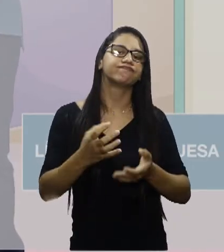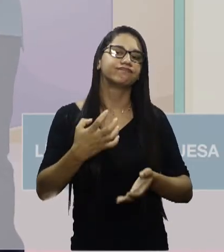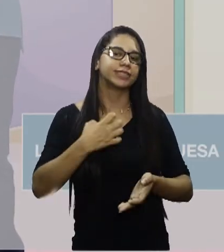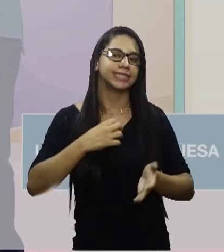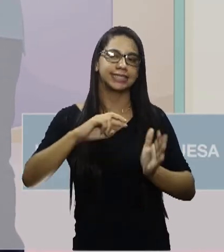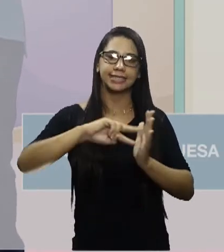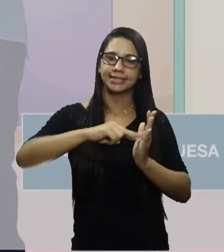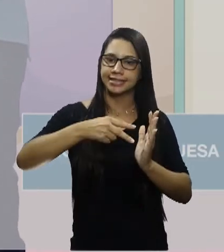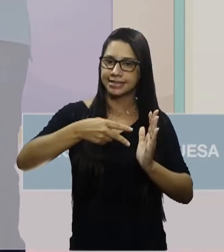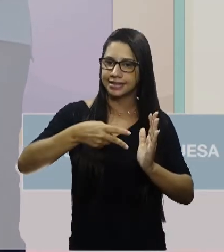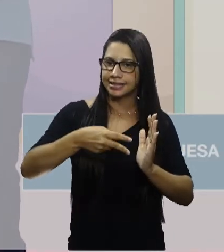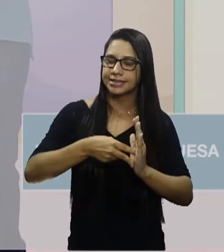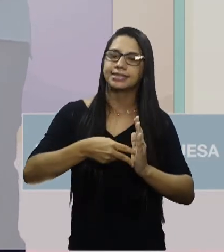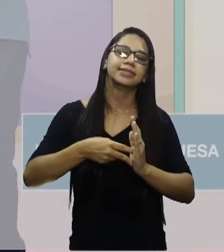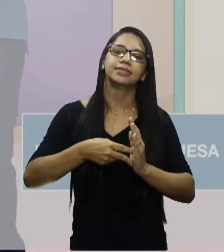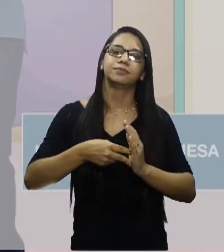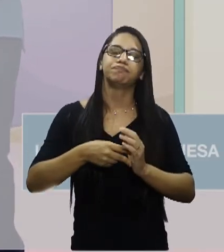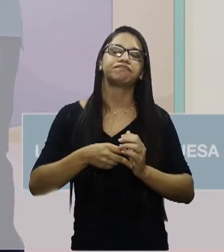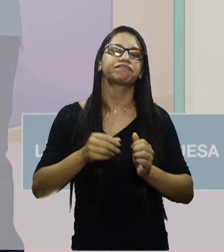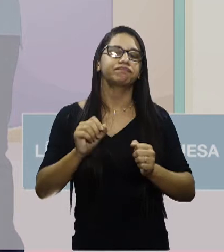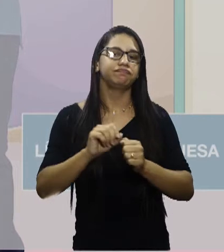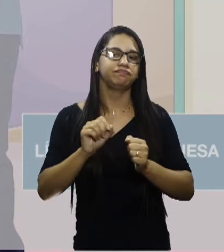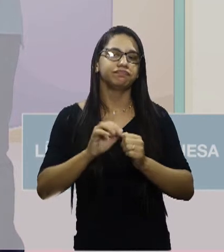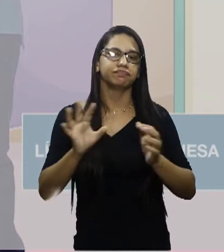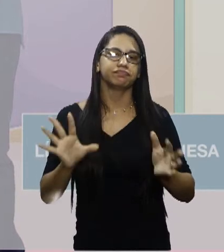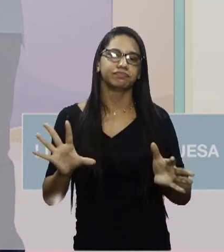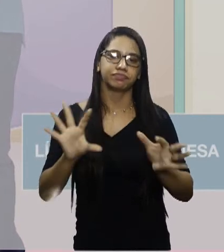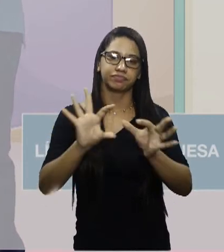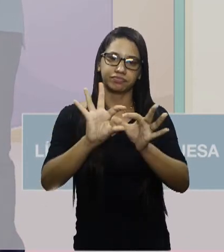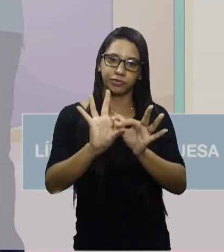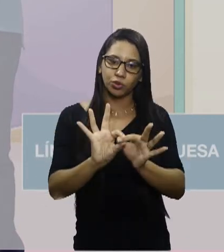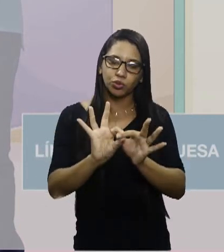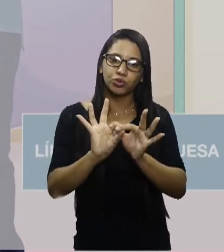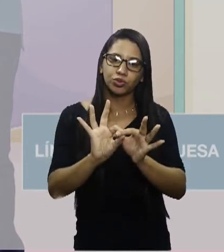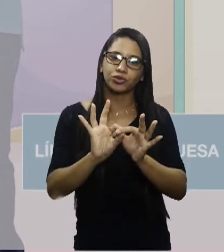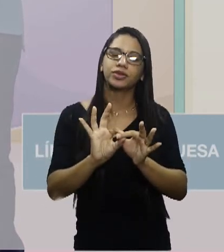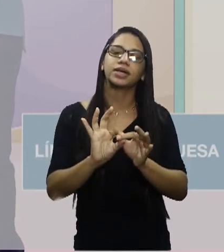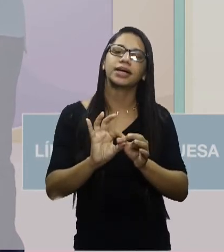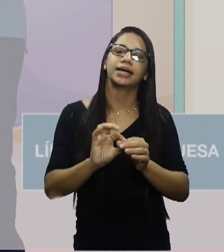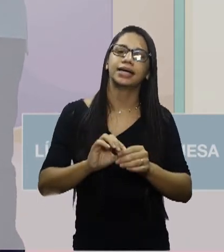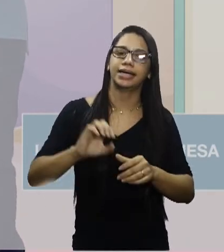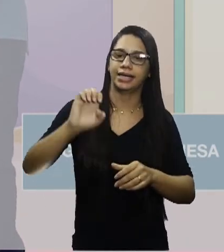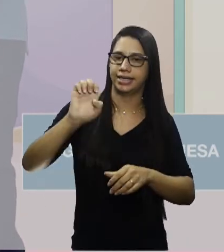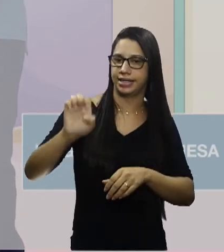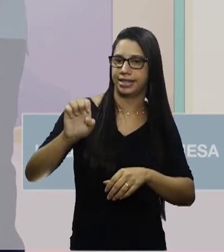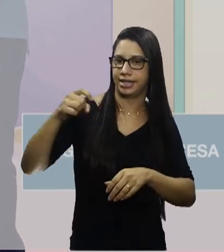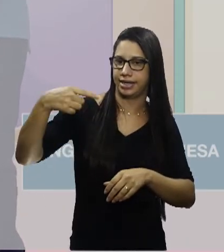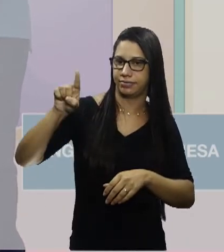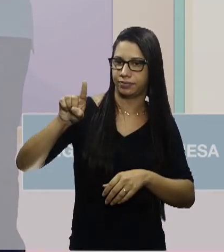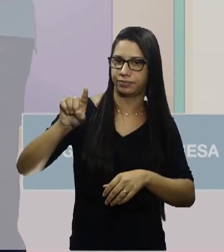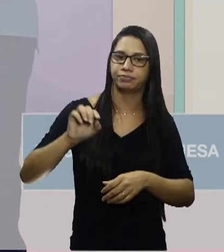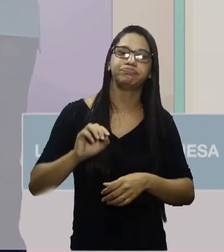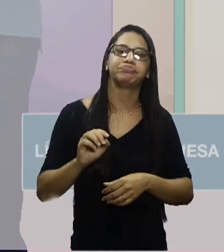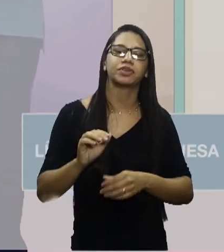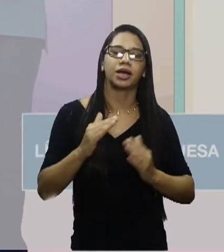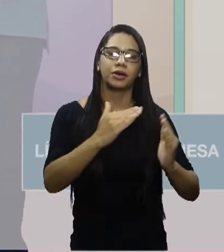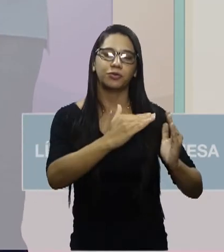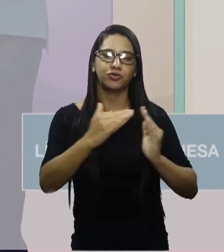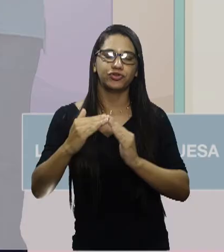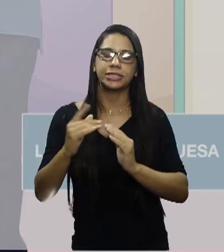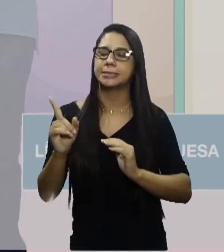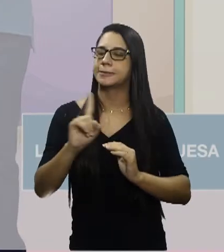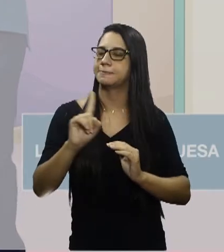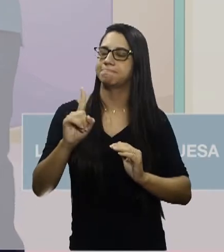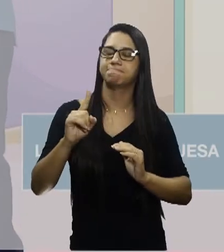significados, sendo feita pela conjunção coordenativa aditiva e. Minha vizinha não foi à